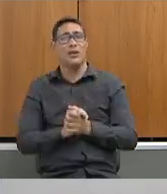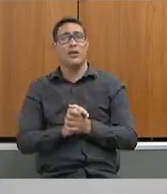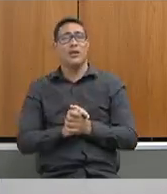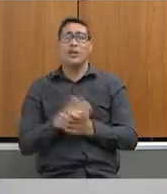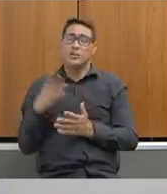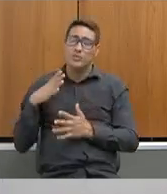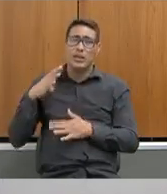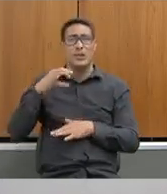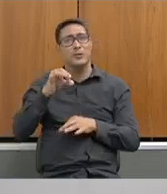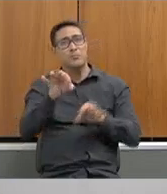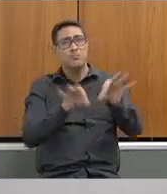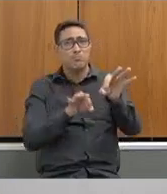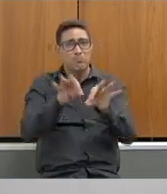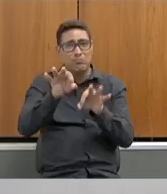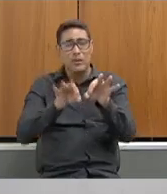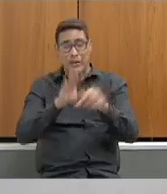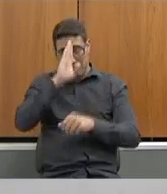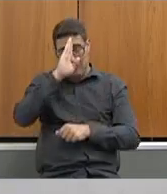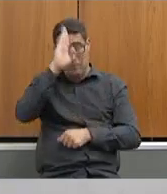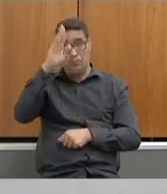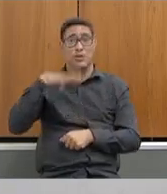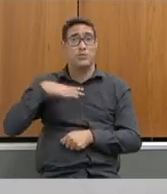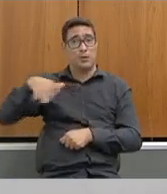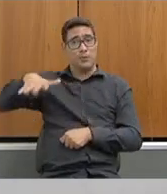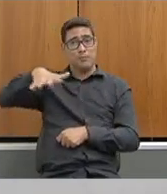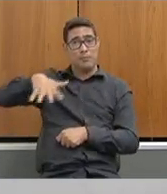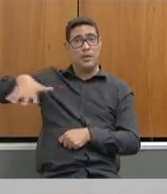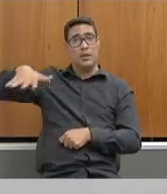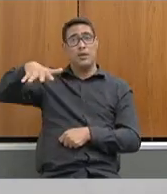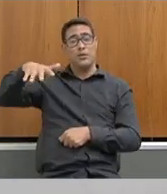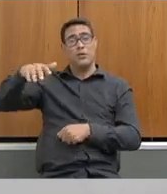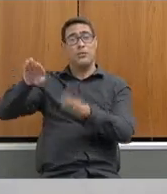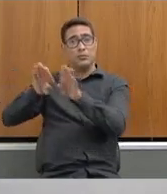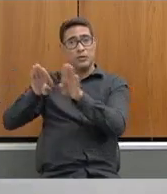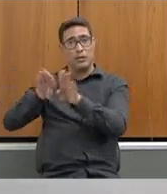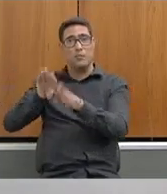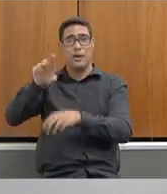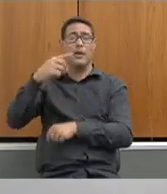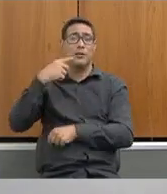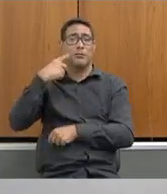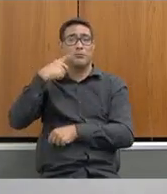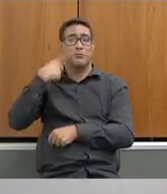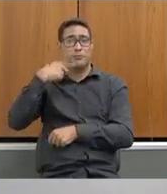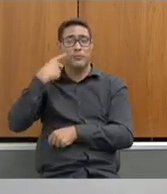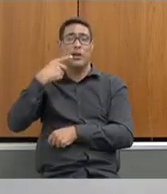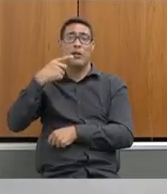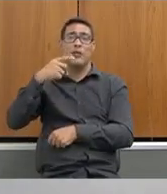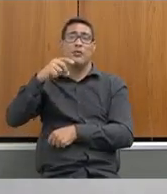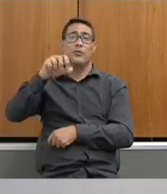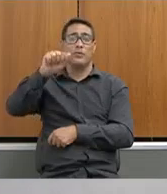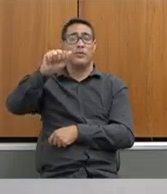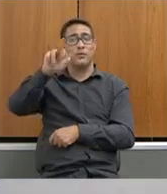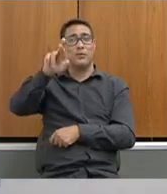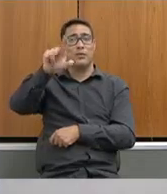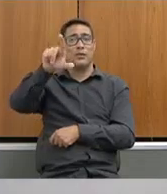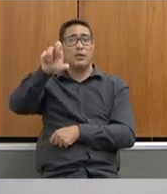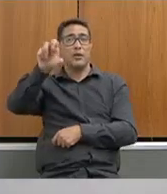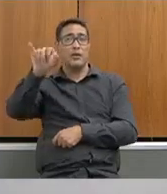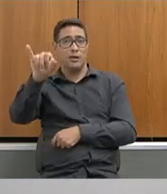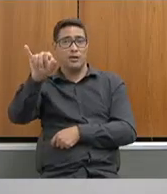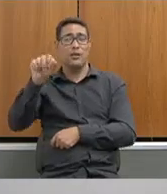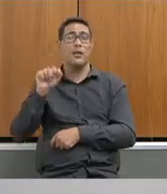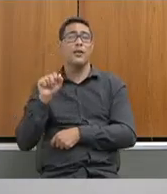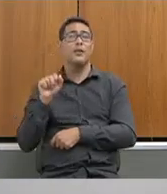particularmente pela minha região, juntamente com o deputado Arles Santiago, onde Vossa Excelência citou o seu nome,